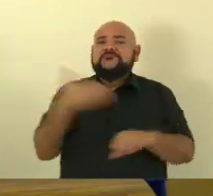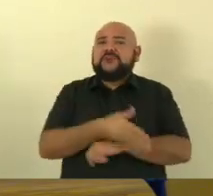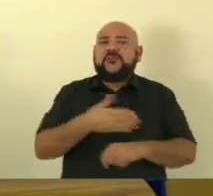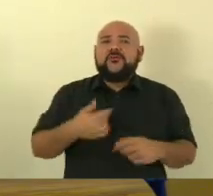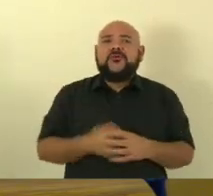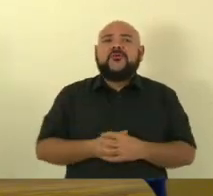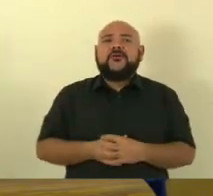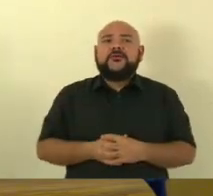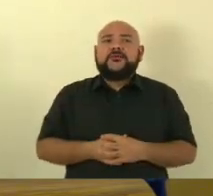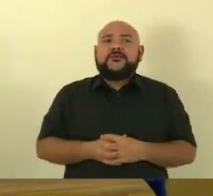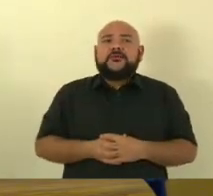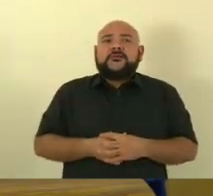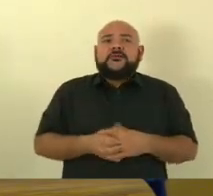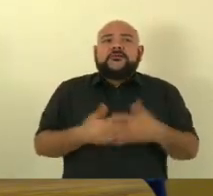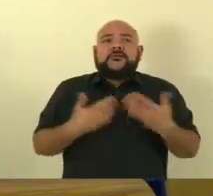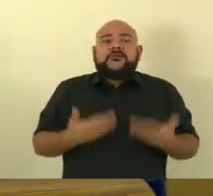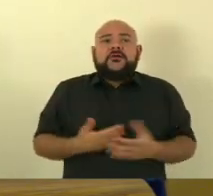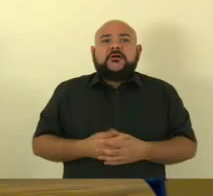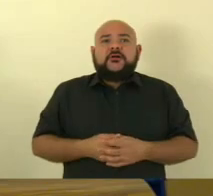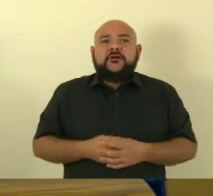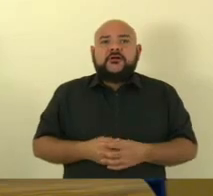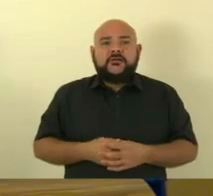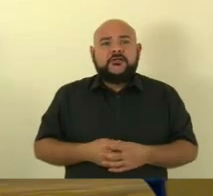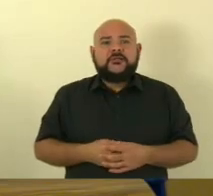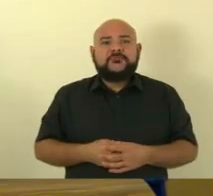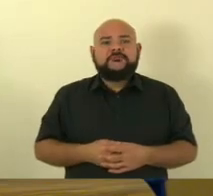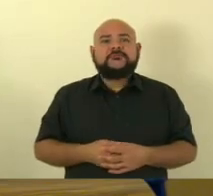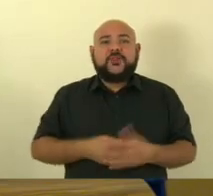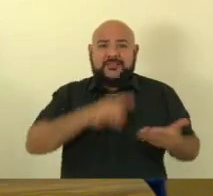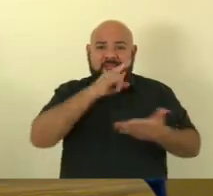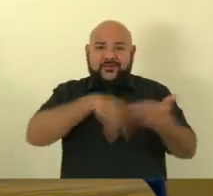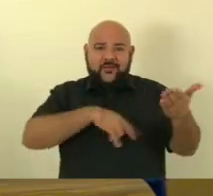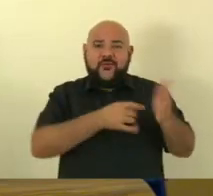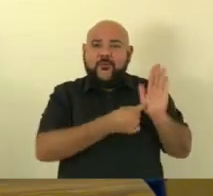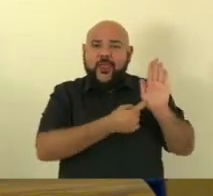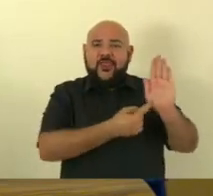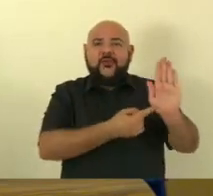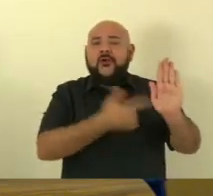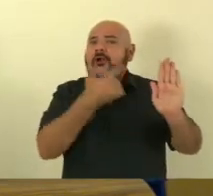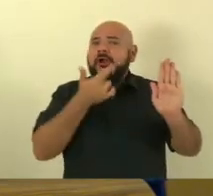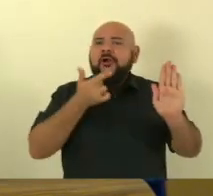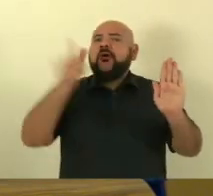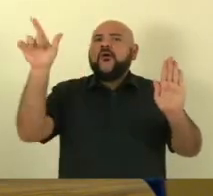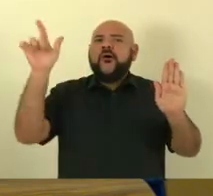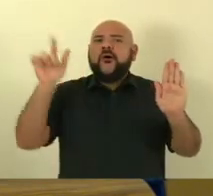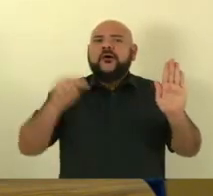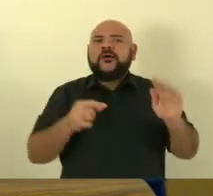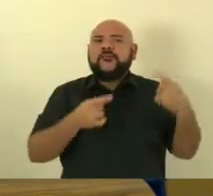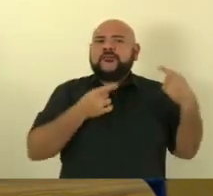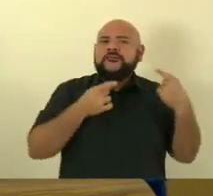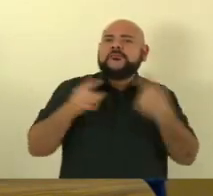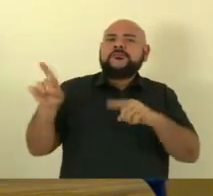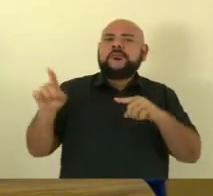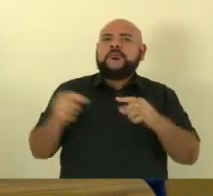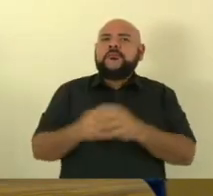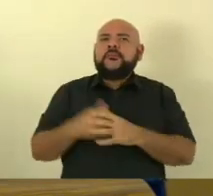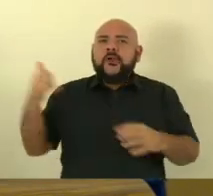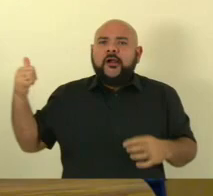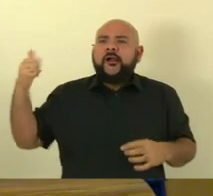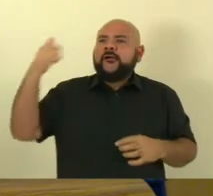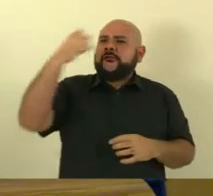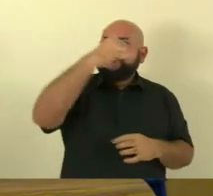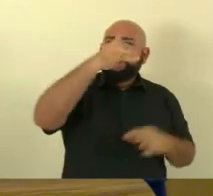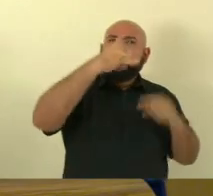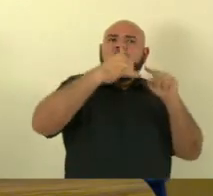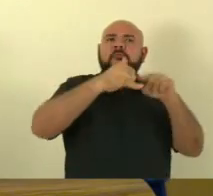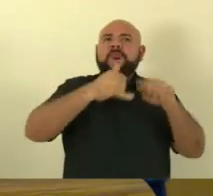essa aeronave essa representação já é outra representação essa aeronave foi abastecida